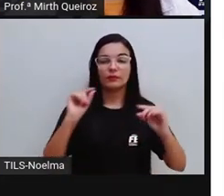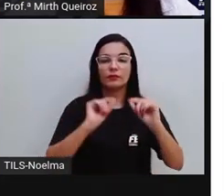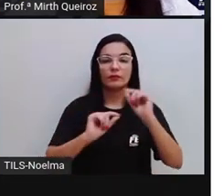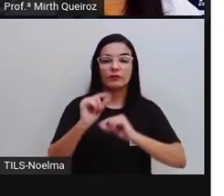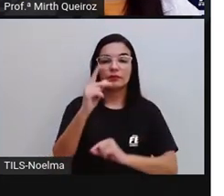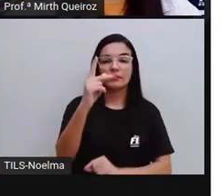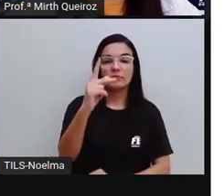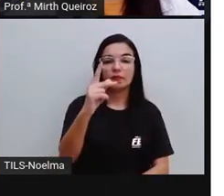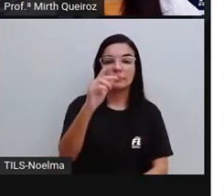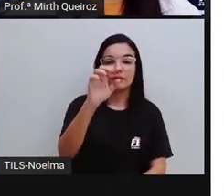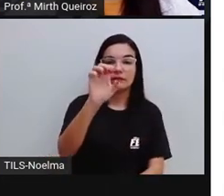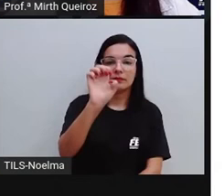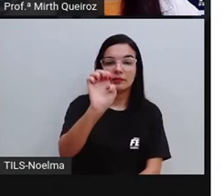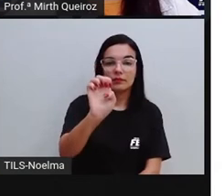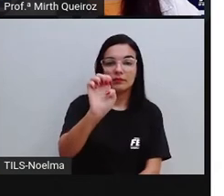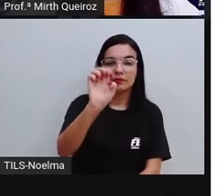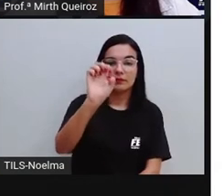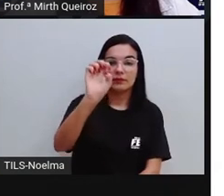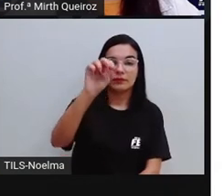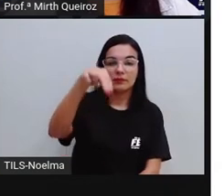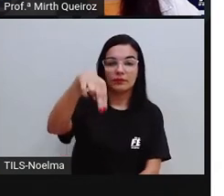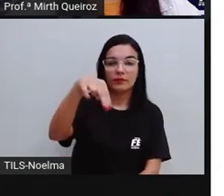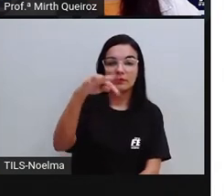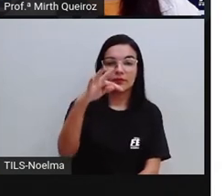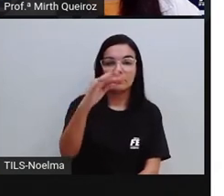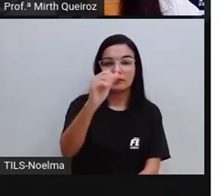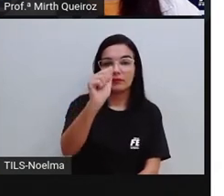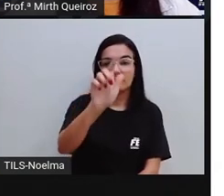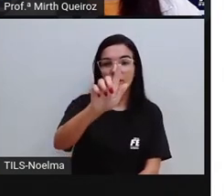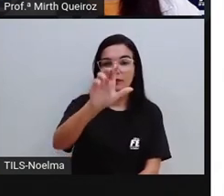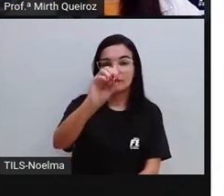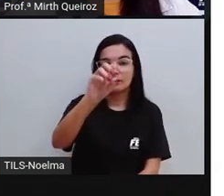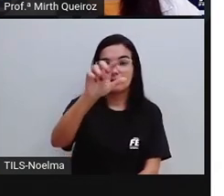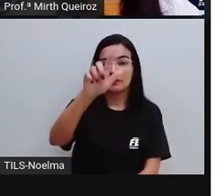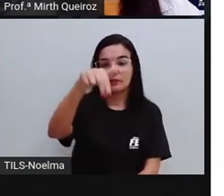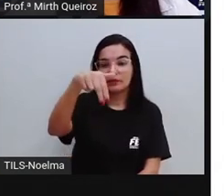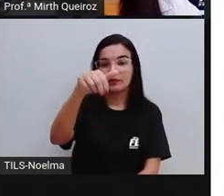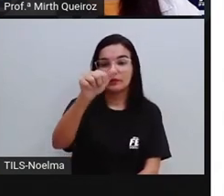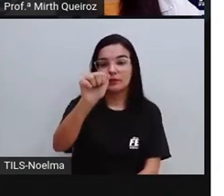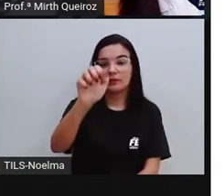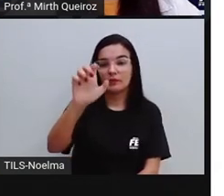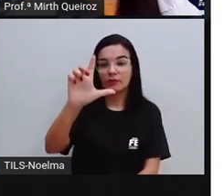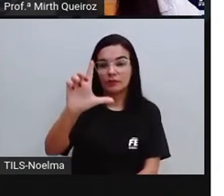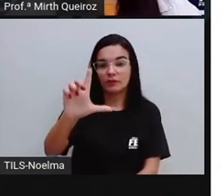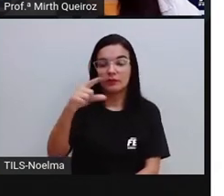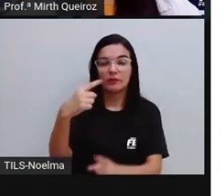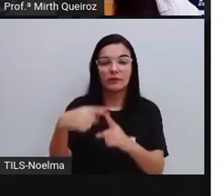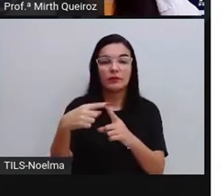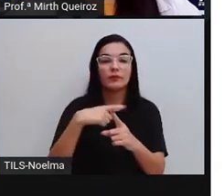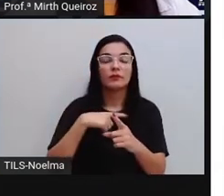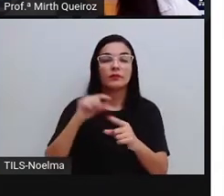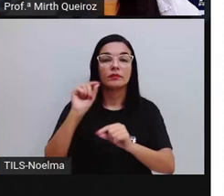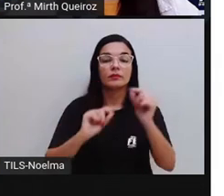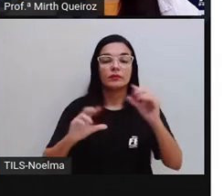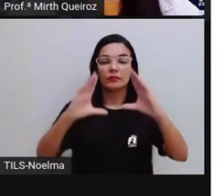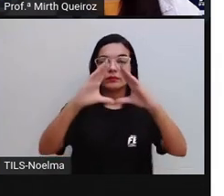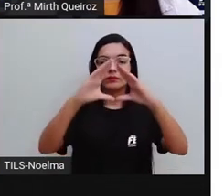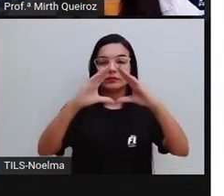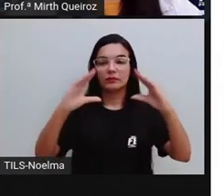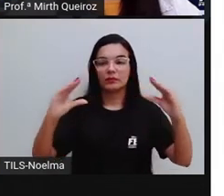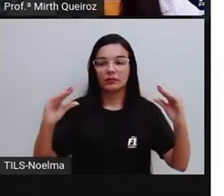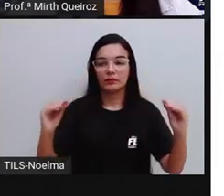como eu disse pra vocês, a pirâmide ela é formada por faces, nesse caso na lateral de triangulares, né?